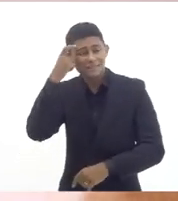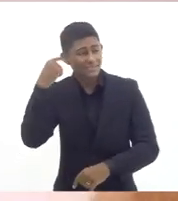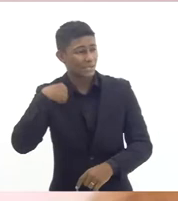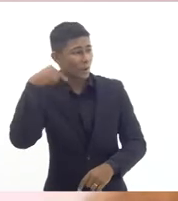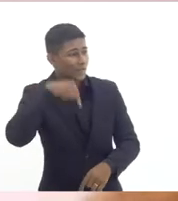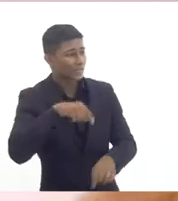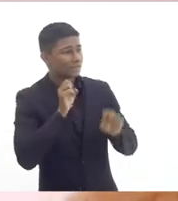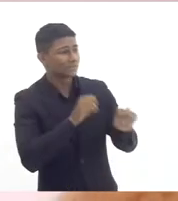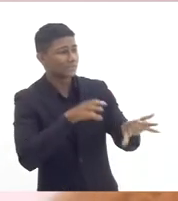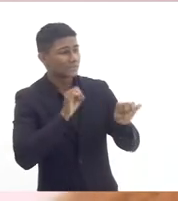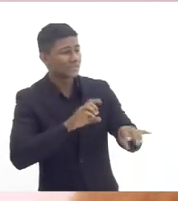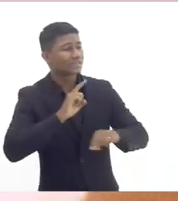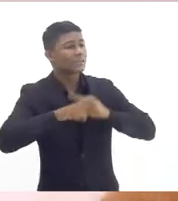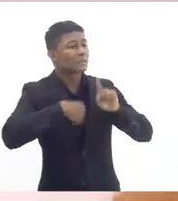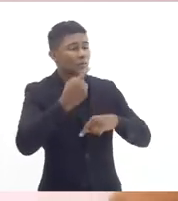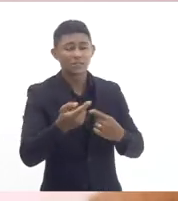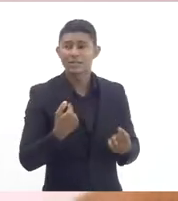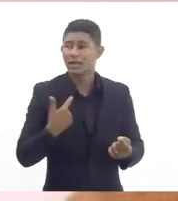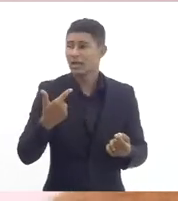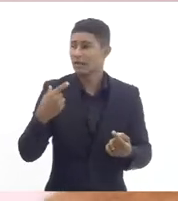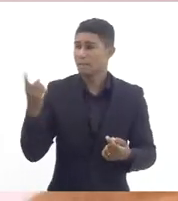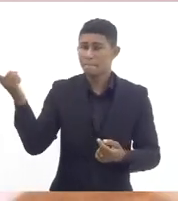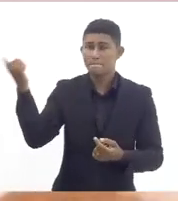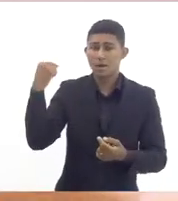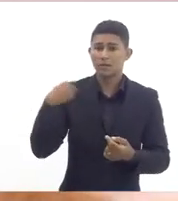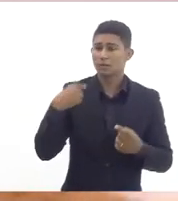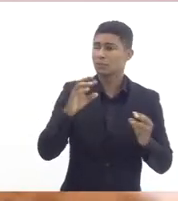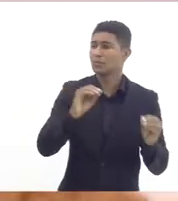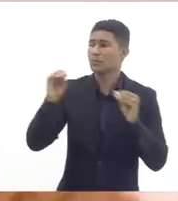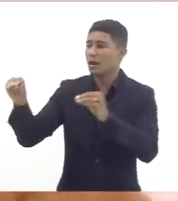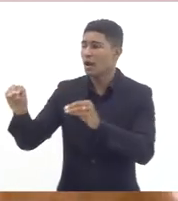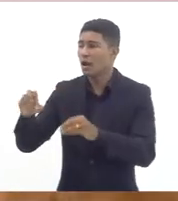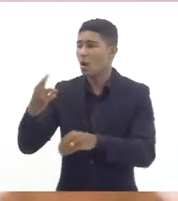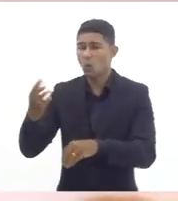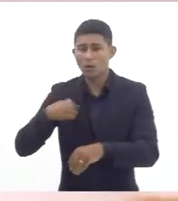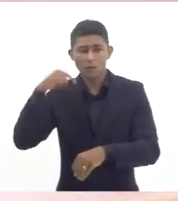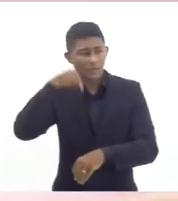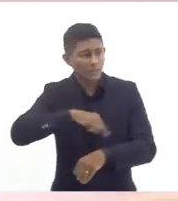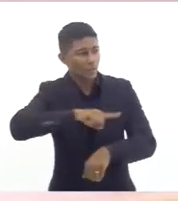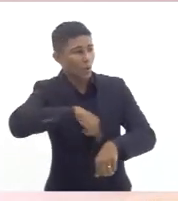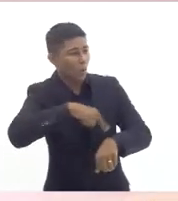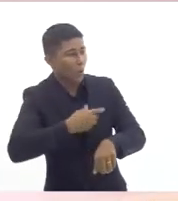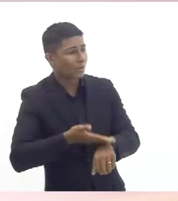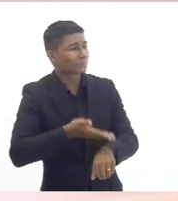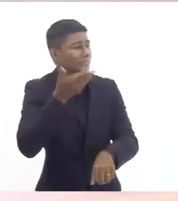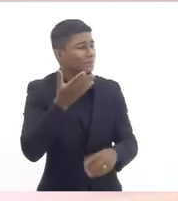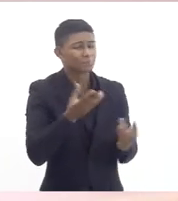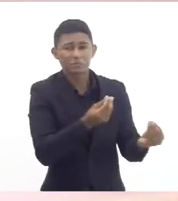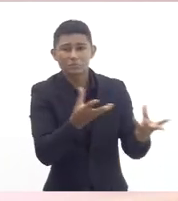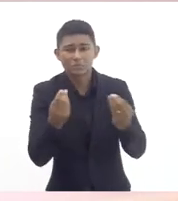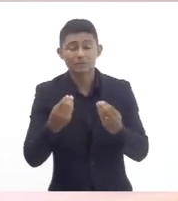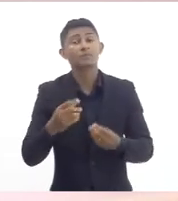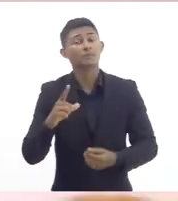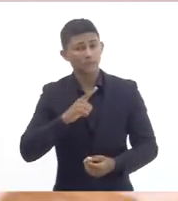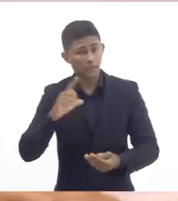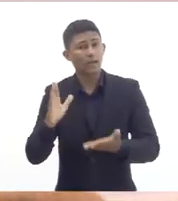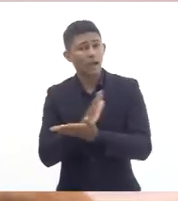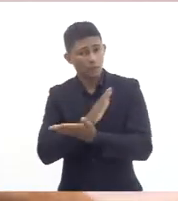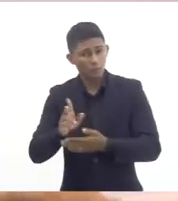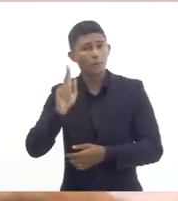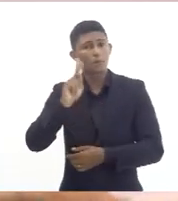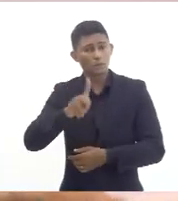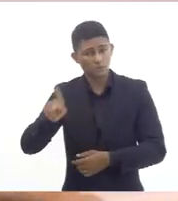ficar preocupado em lutar contra uma carga horária excessiva tem professores lá que estão além da carga horária que seria